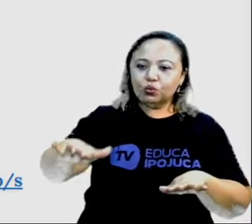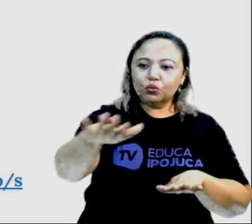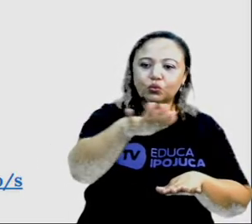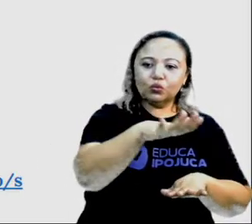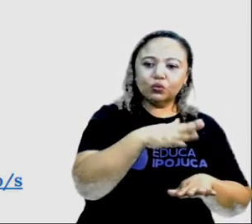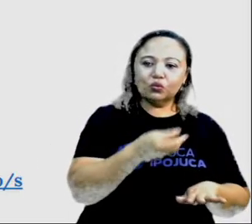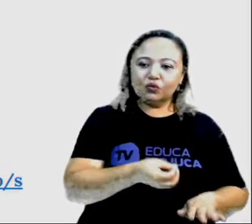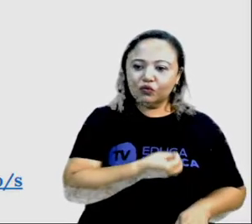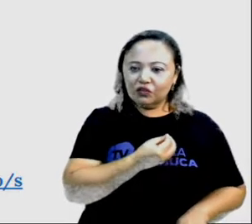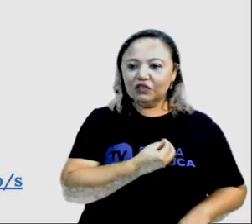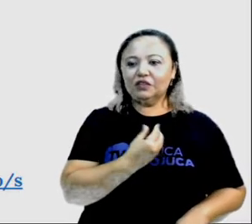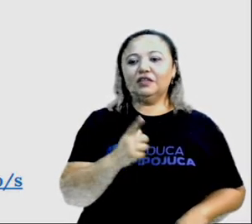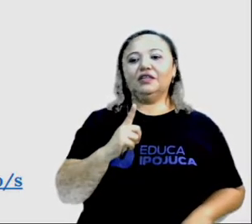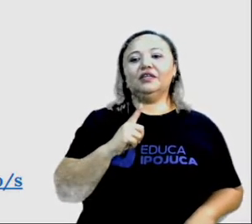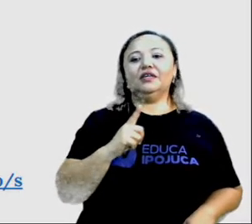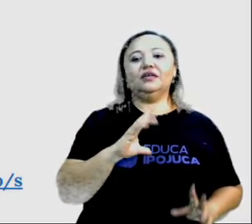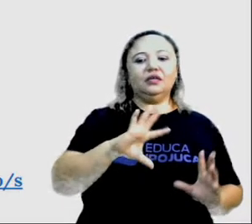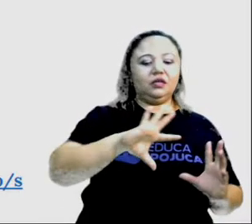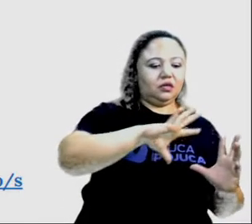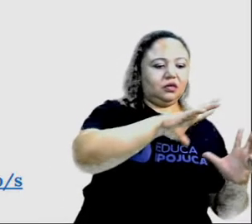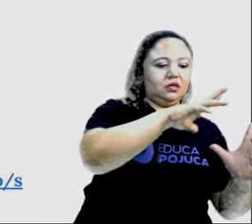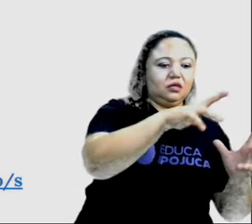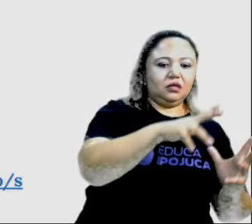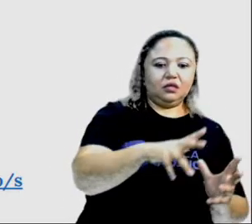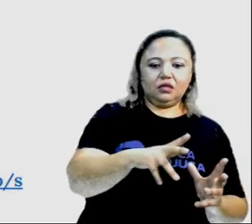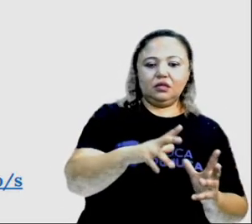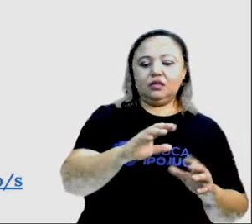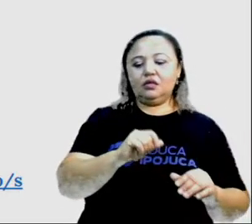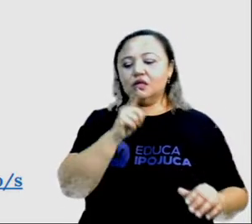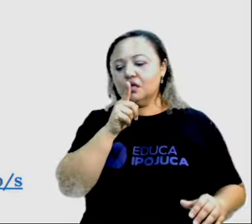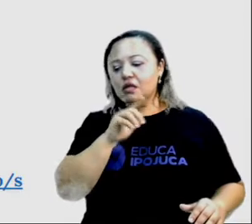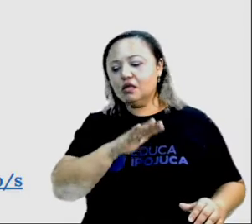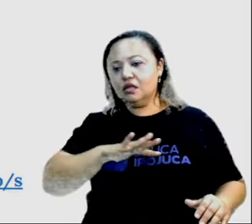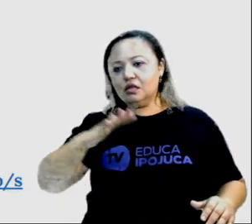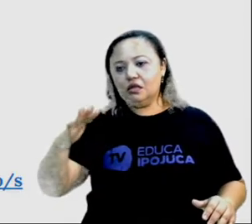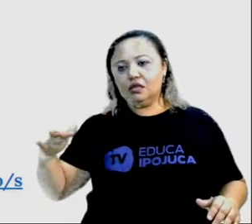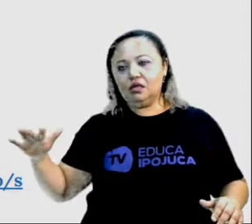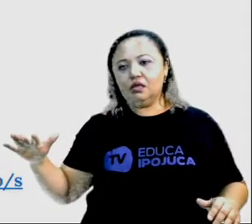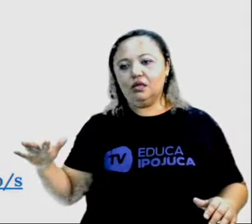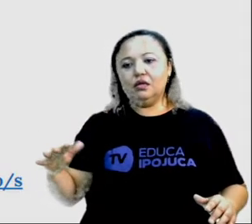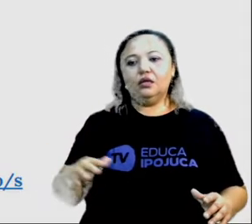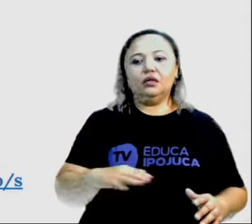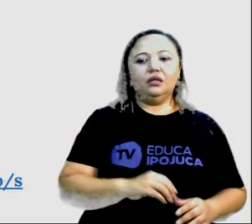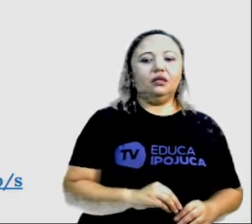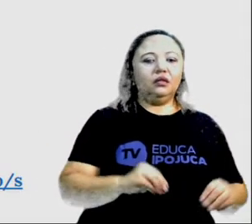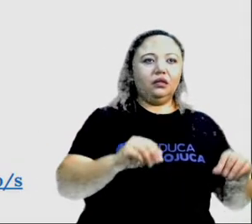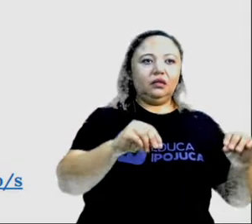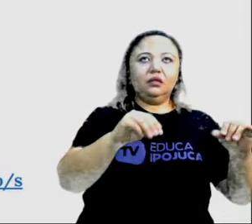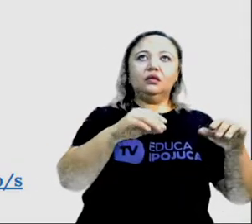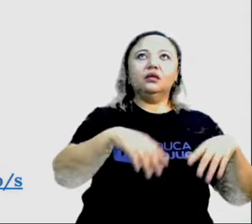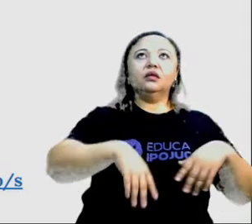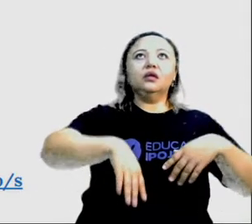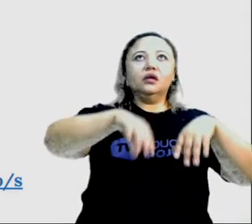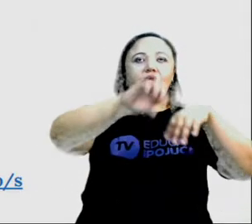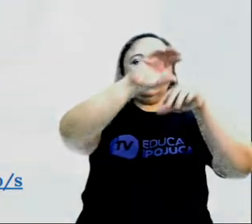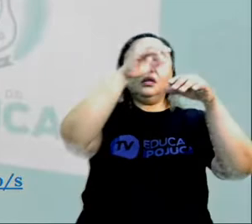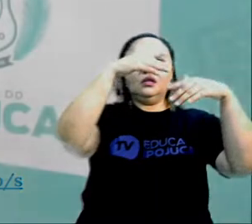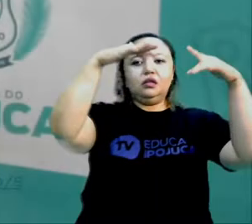ele no mar, na Terra ou no ar. Todos esses